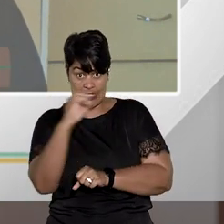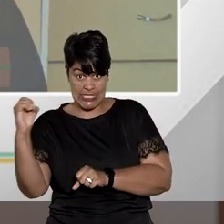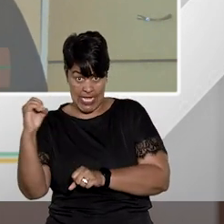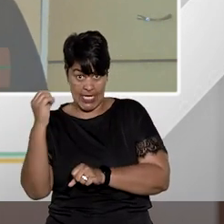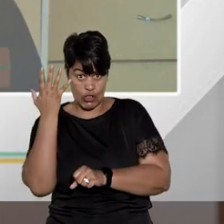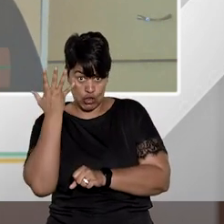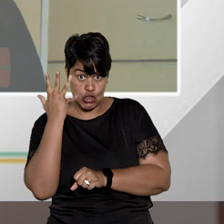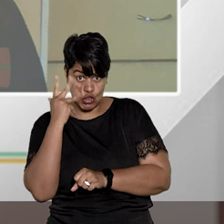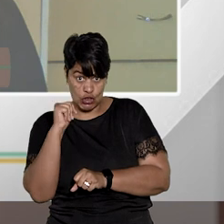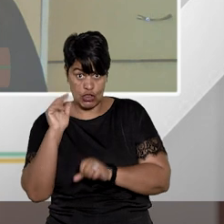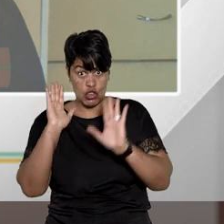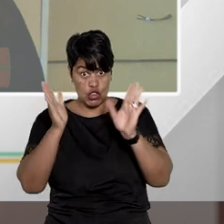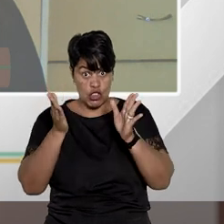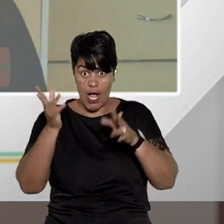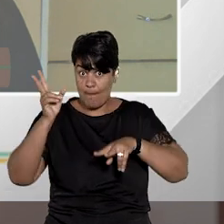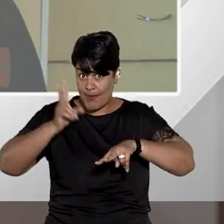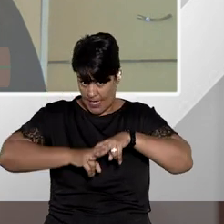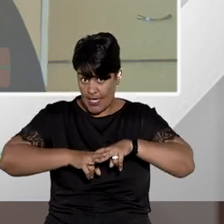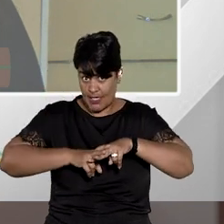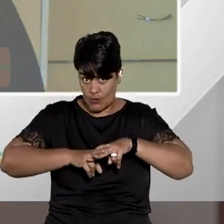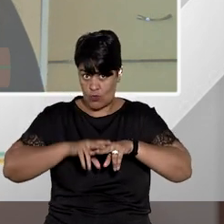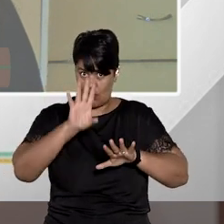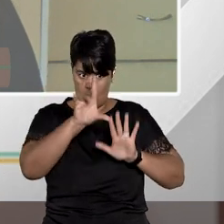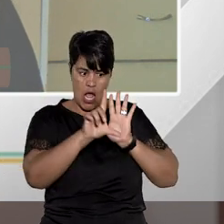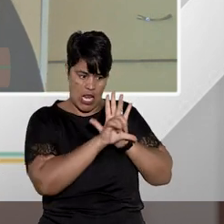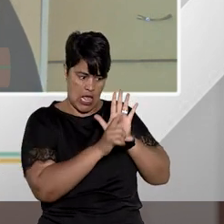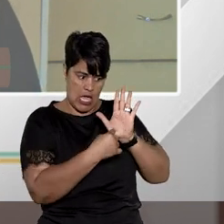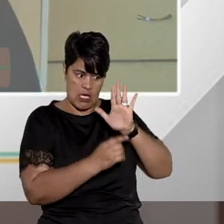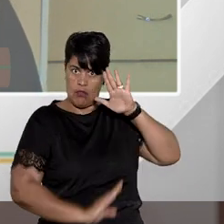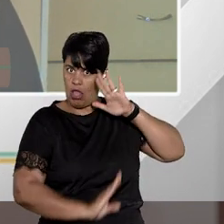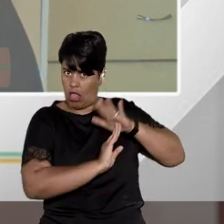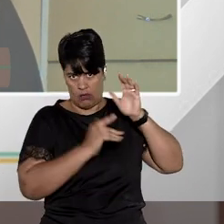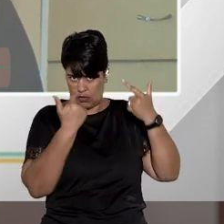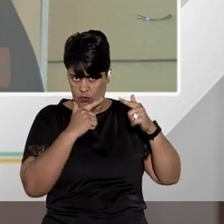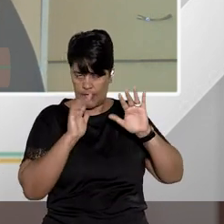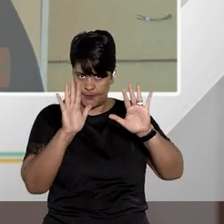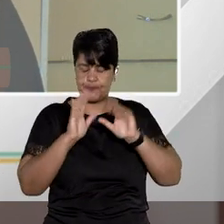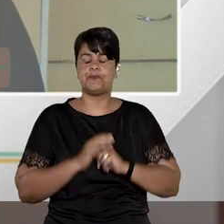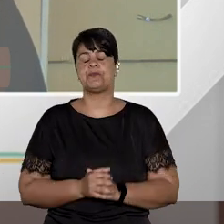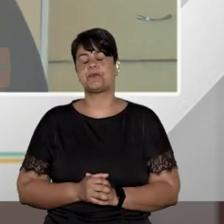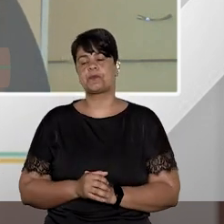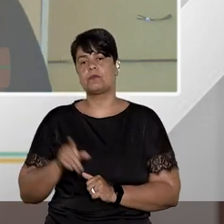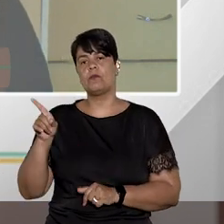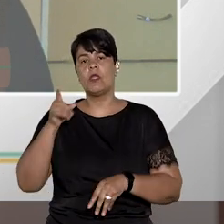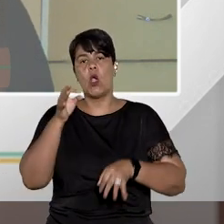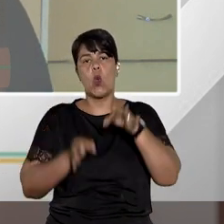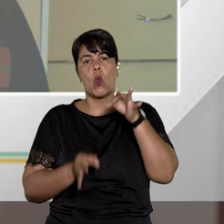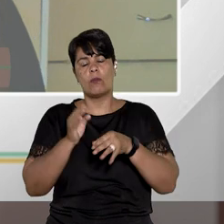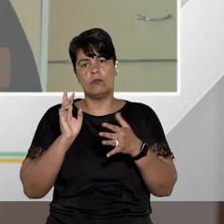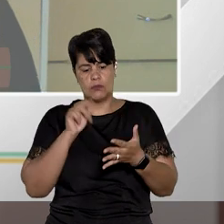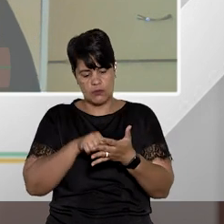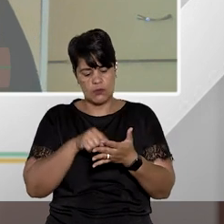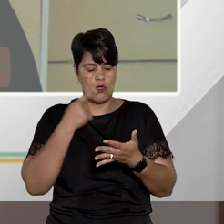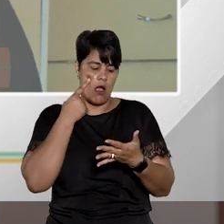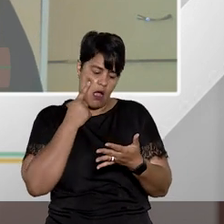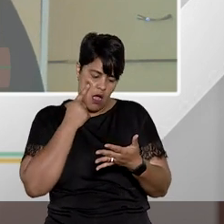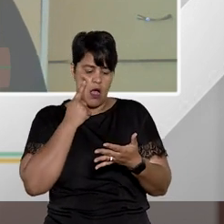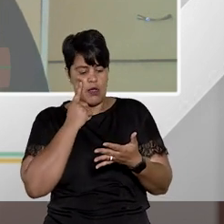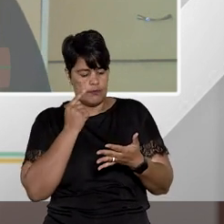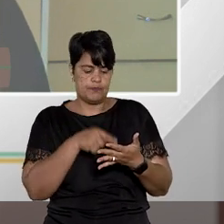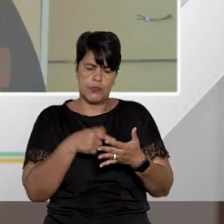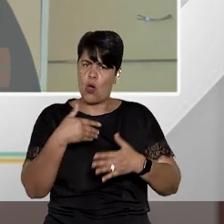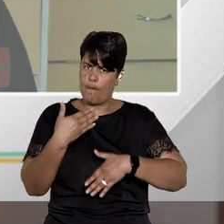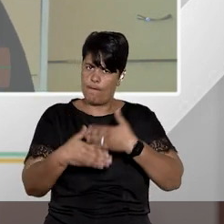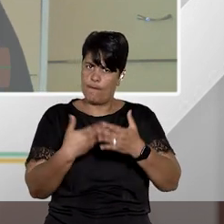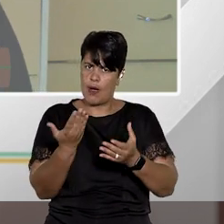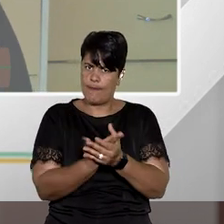não prevê um prazo máximo para prisão preventiva, só que ele olha, ela tá há 100 dias, mas o processo tá andando, o caso